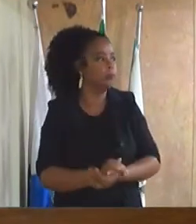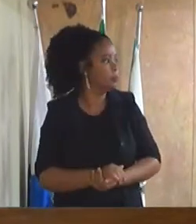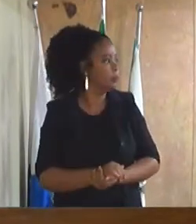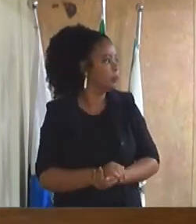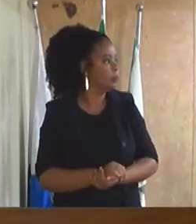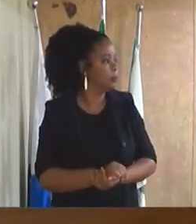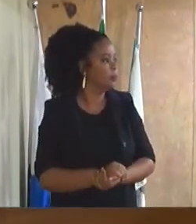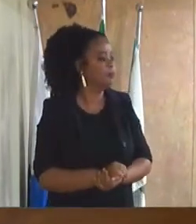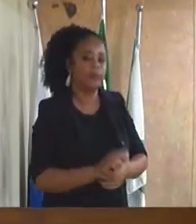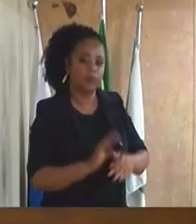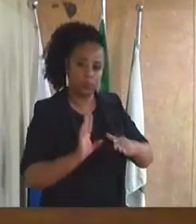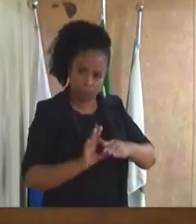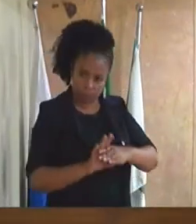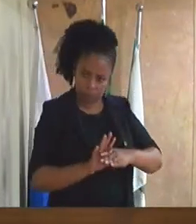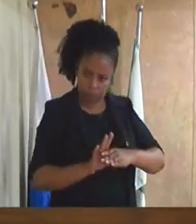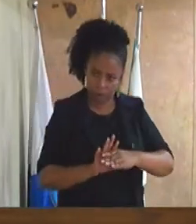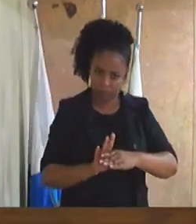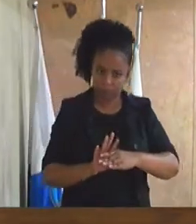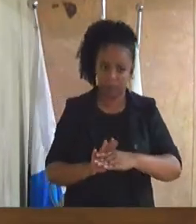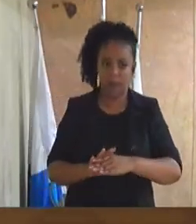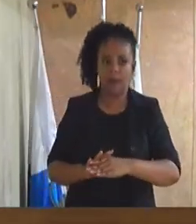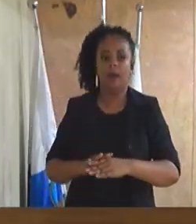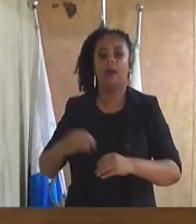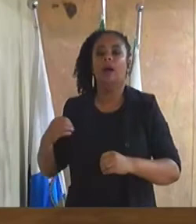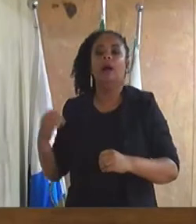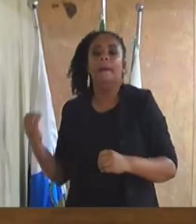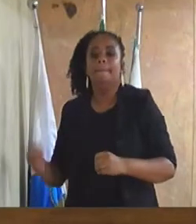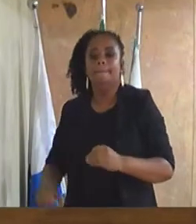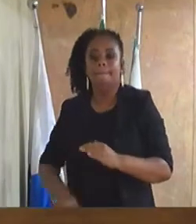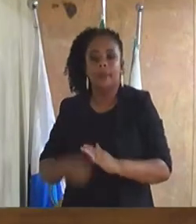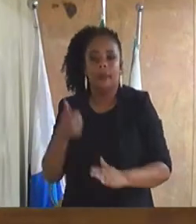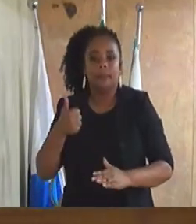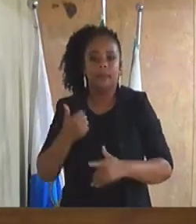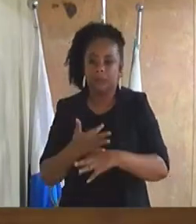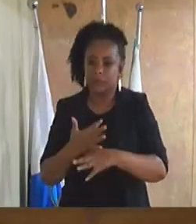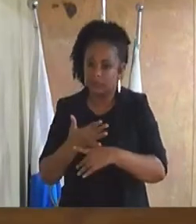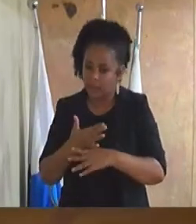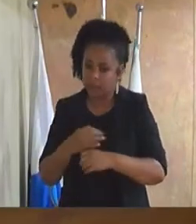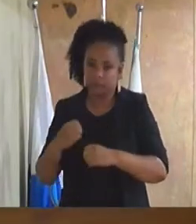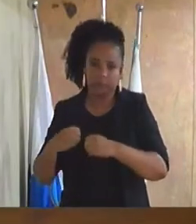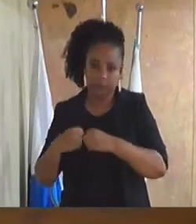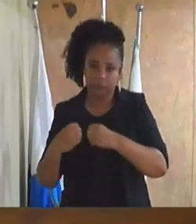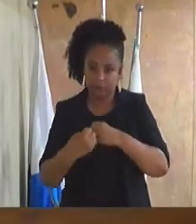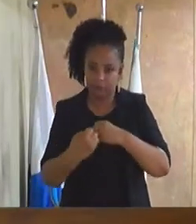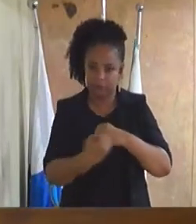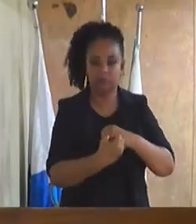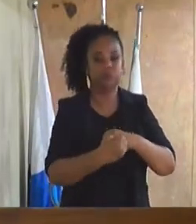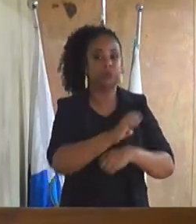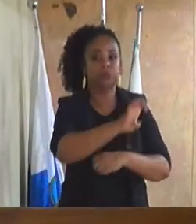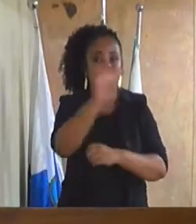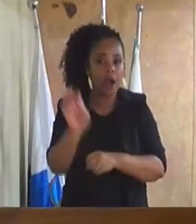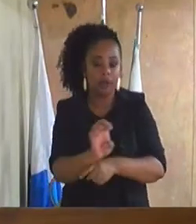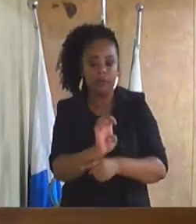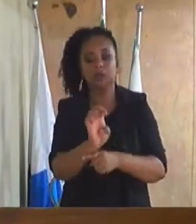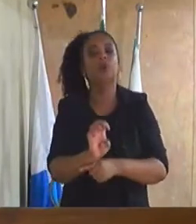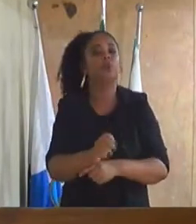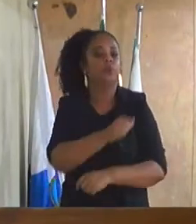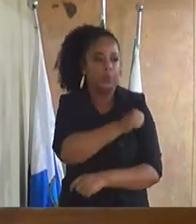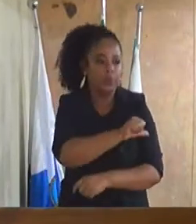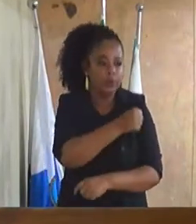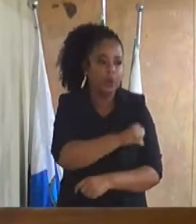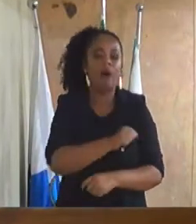Duque de Caxias foi a primeira cidade do estado do Rio de Janeiro a fazer teste em massa, como disse o vereador Schickandão,